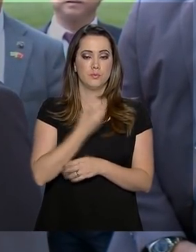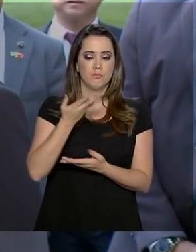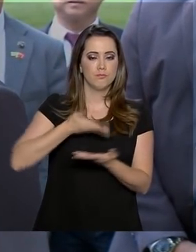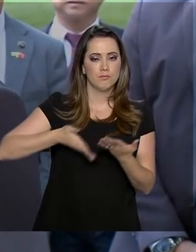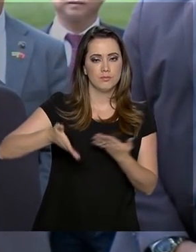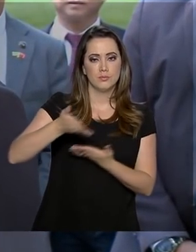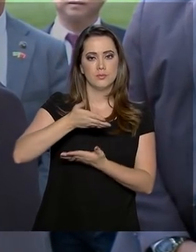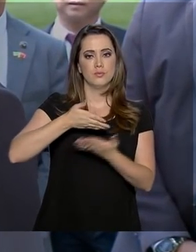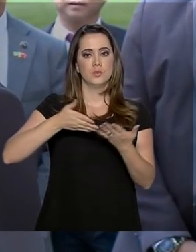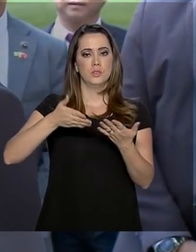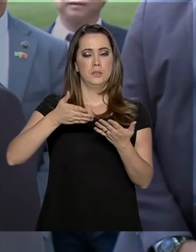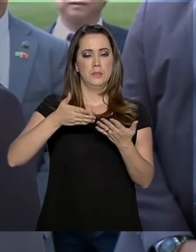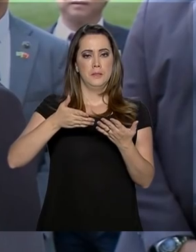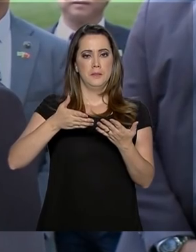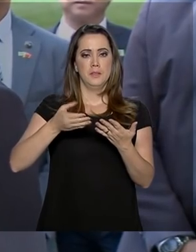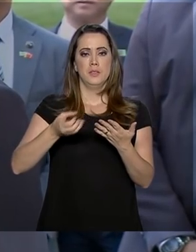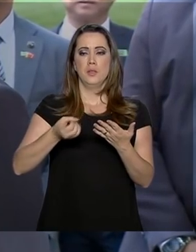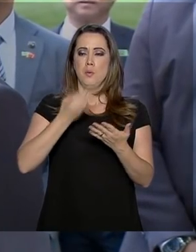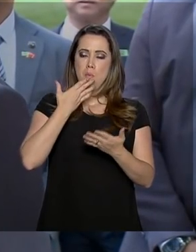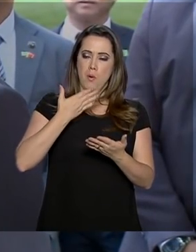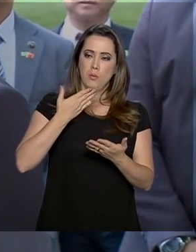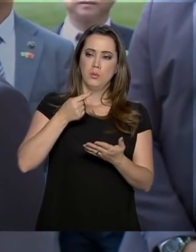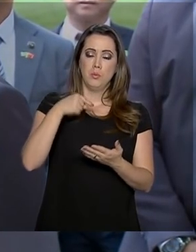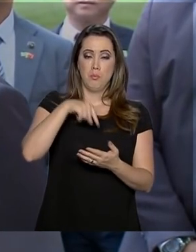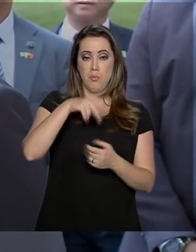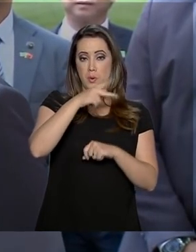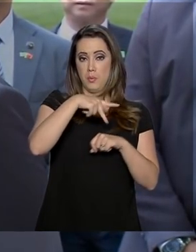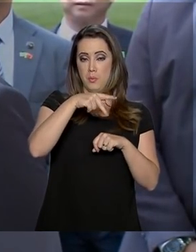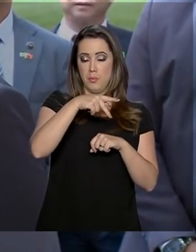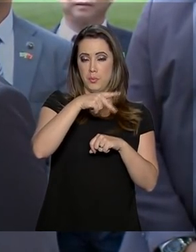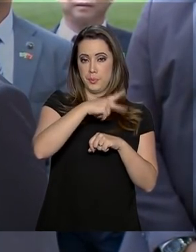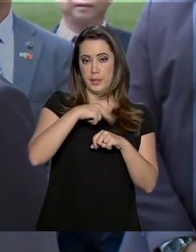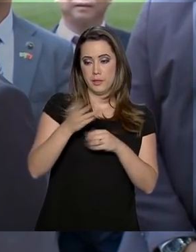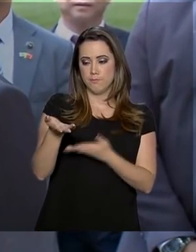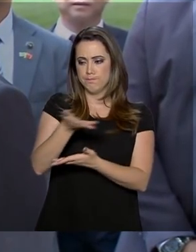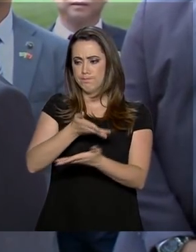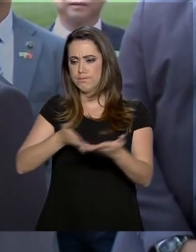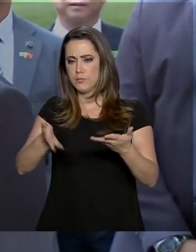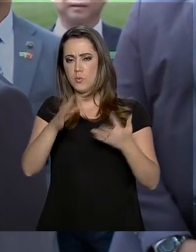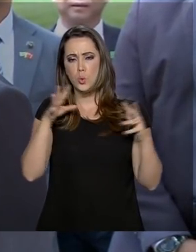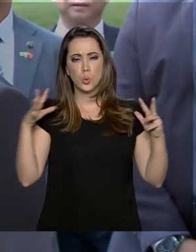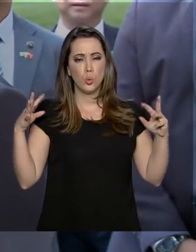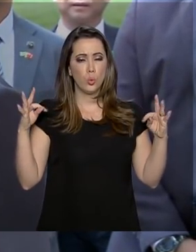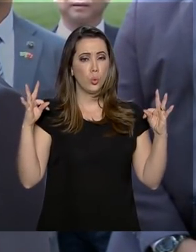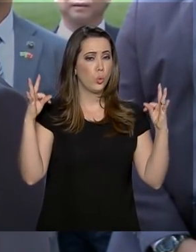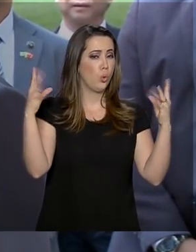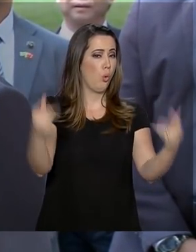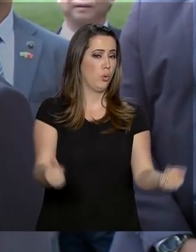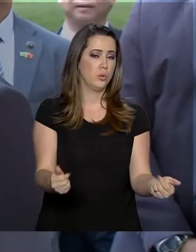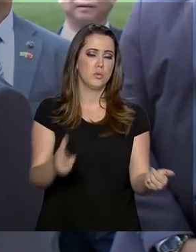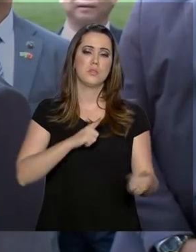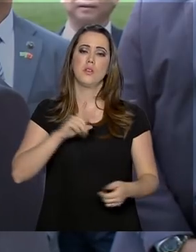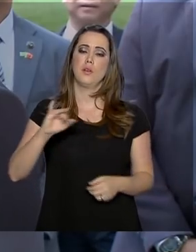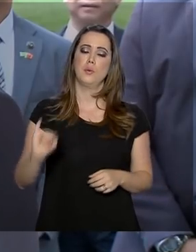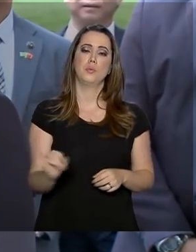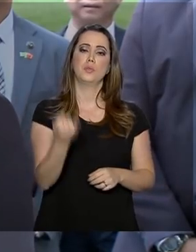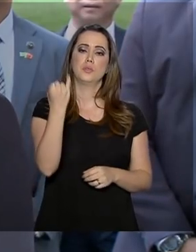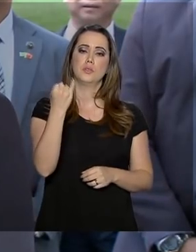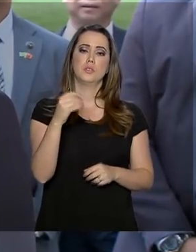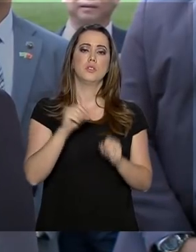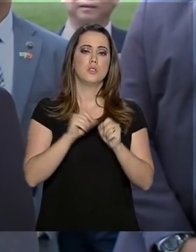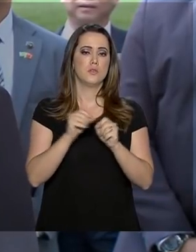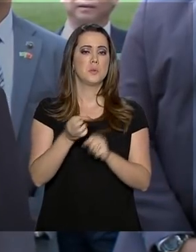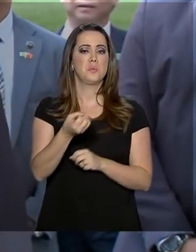relação de benefício mútuo e onde todos tenham oportunidade de